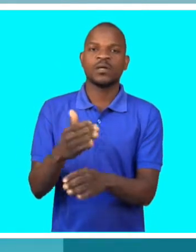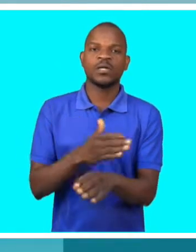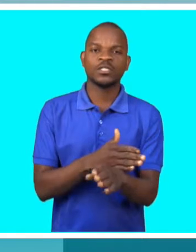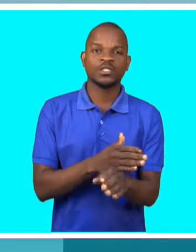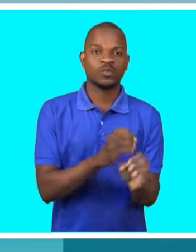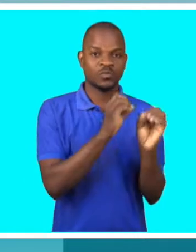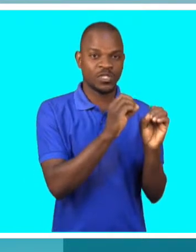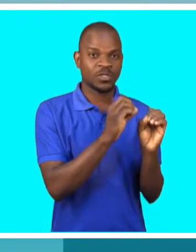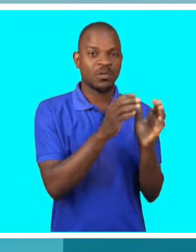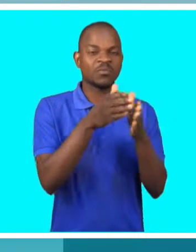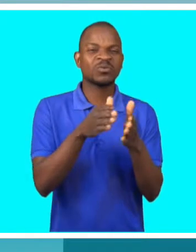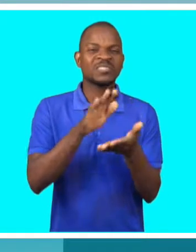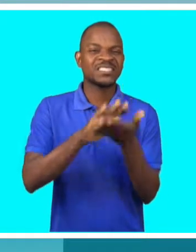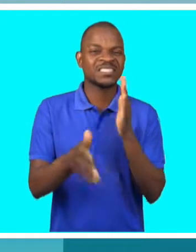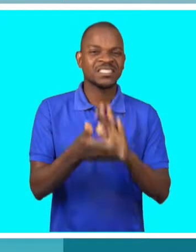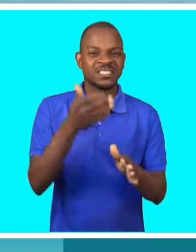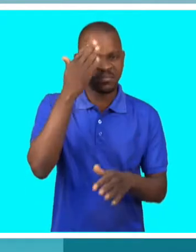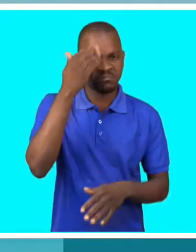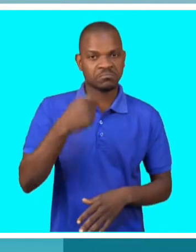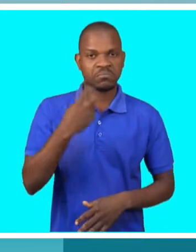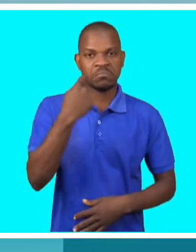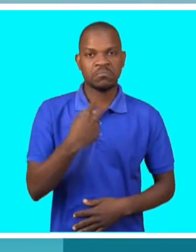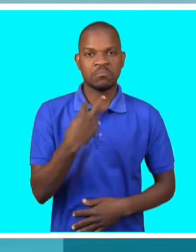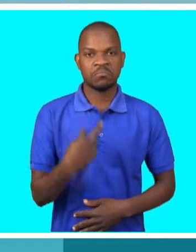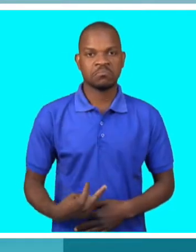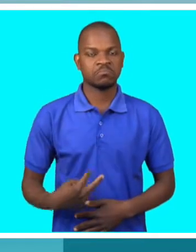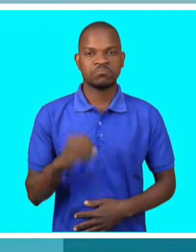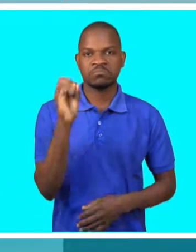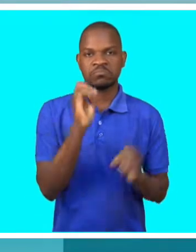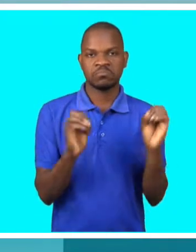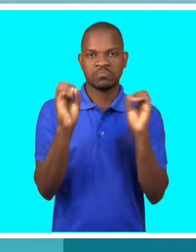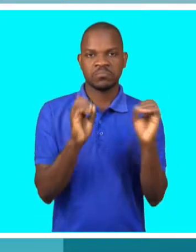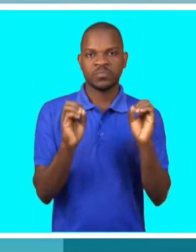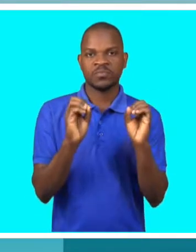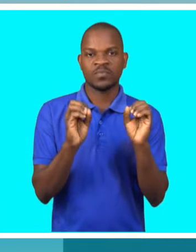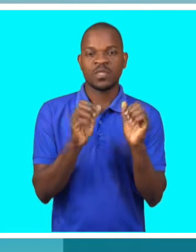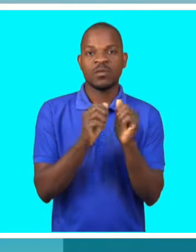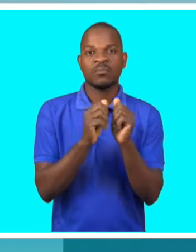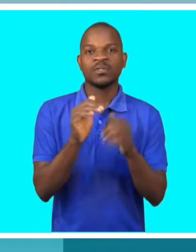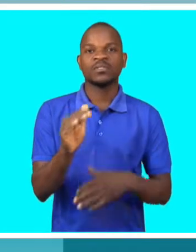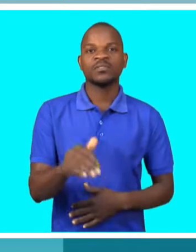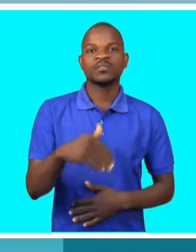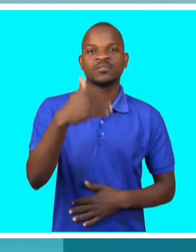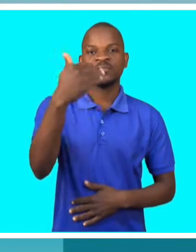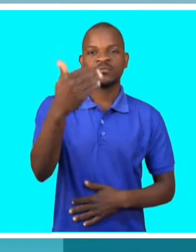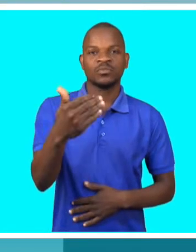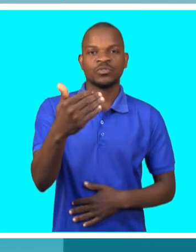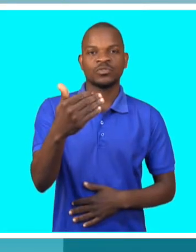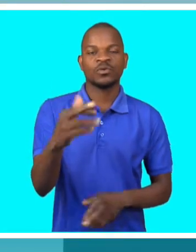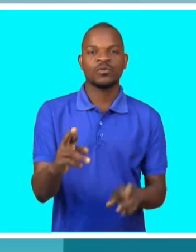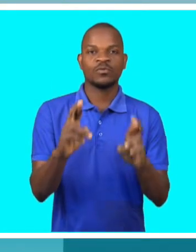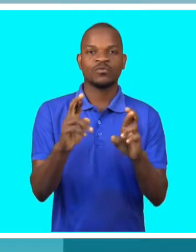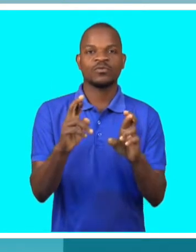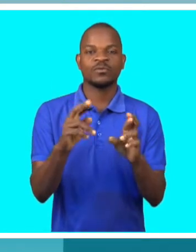do anonimato, porque foi graças a ele para eu conseguir chegar onde estou